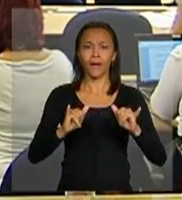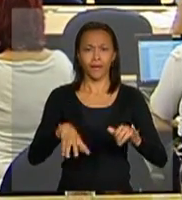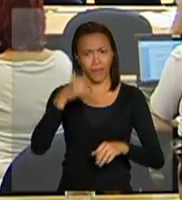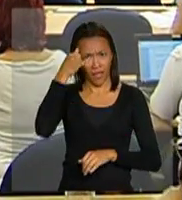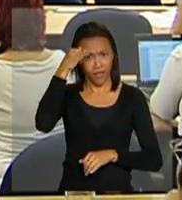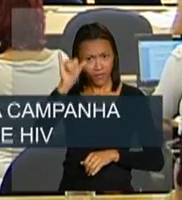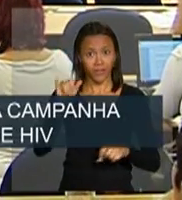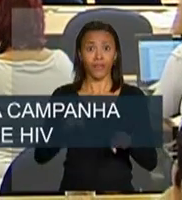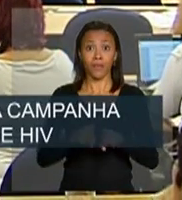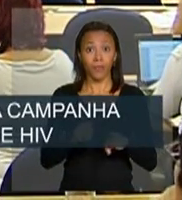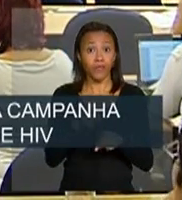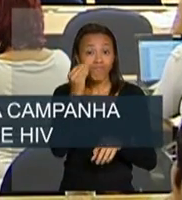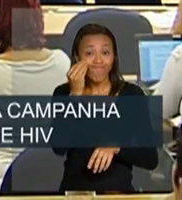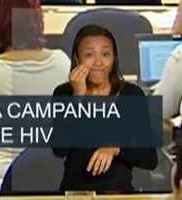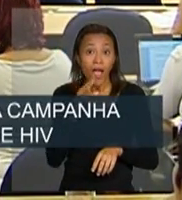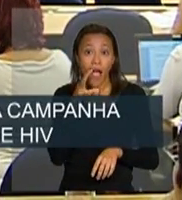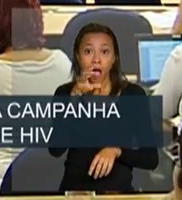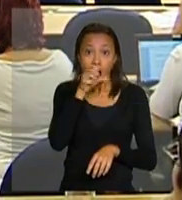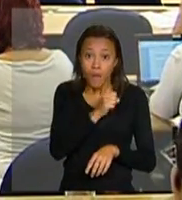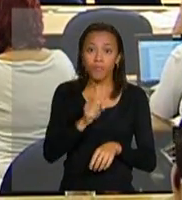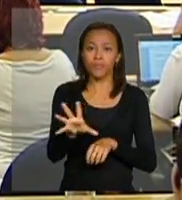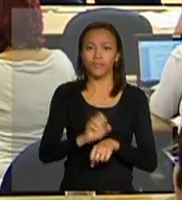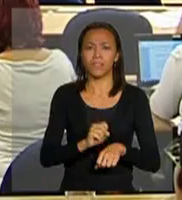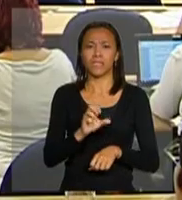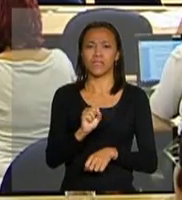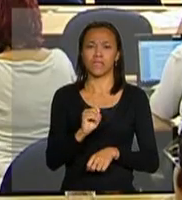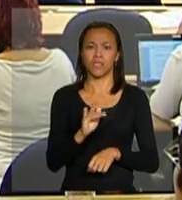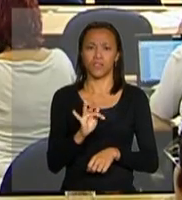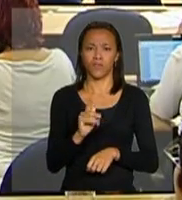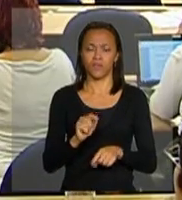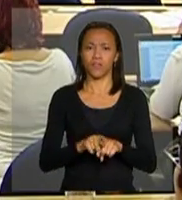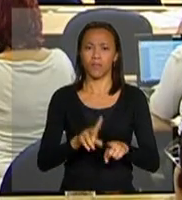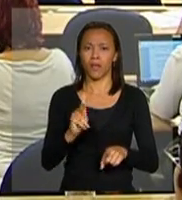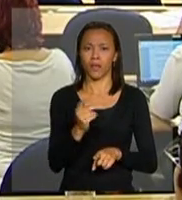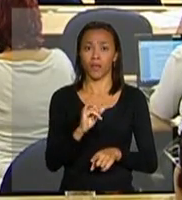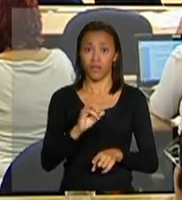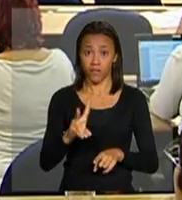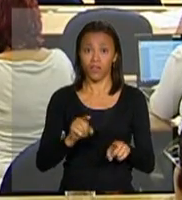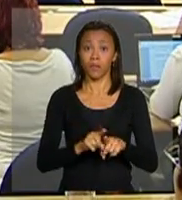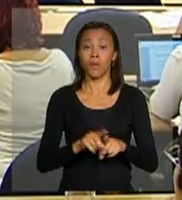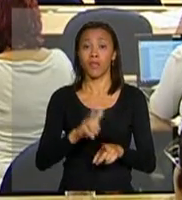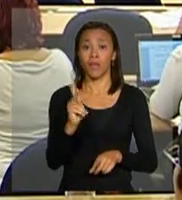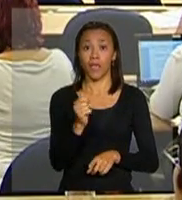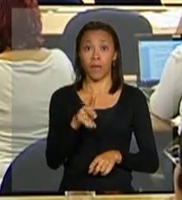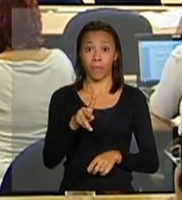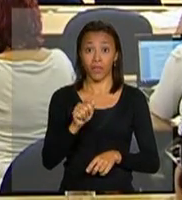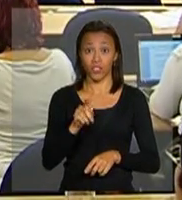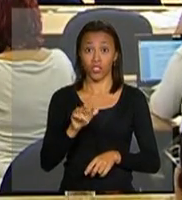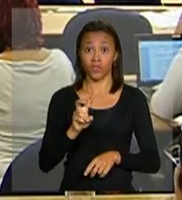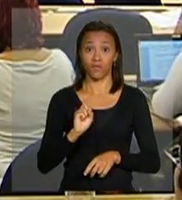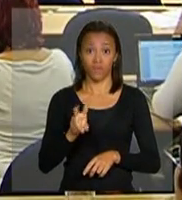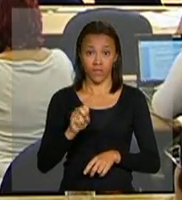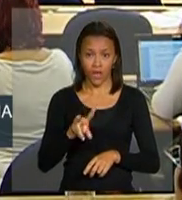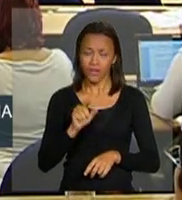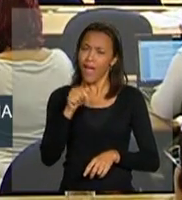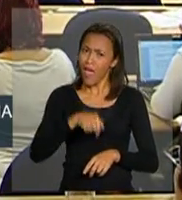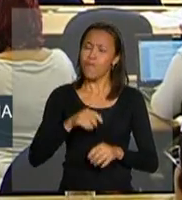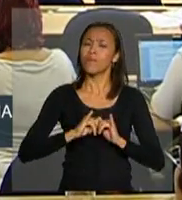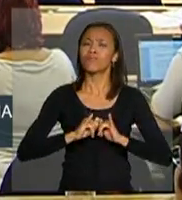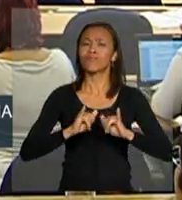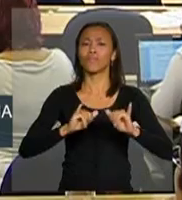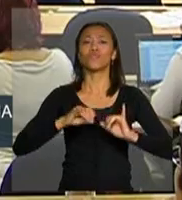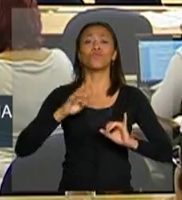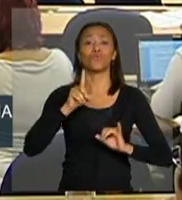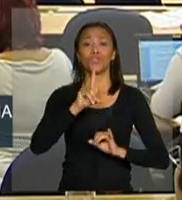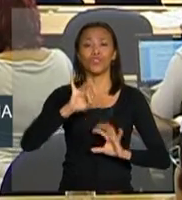prevenção e teste rápido de sífilis, HIV e hepatites virais. A campanha faz parte das ações do Dia